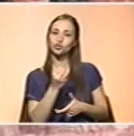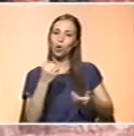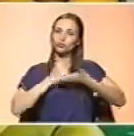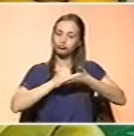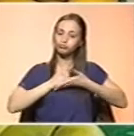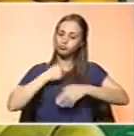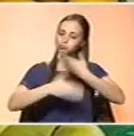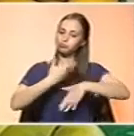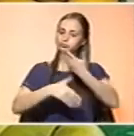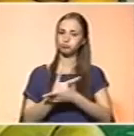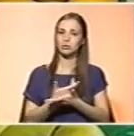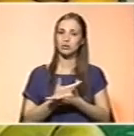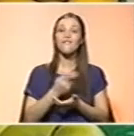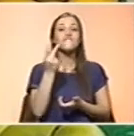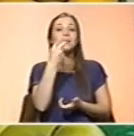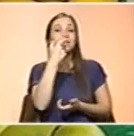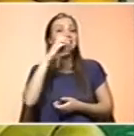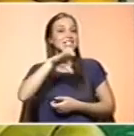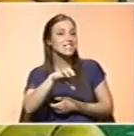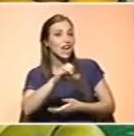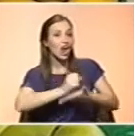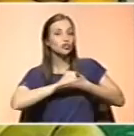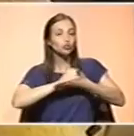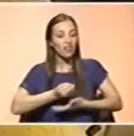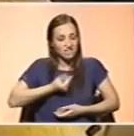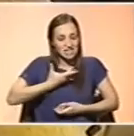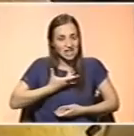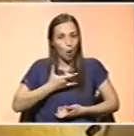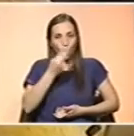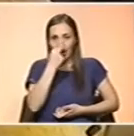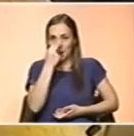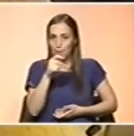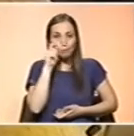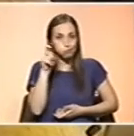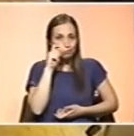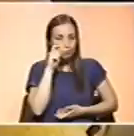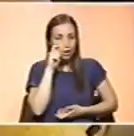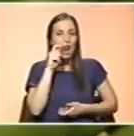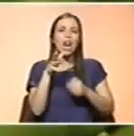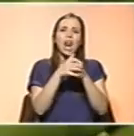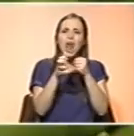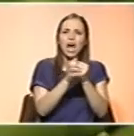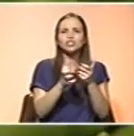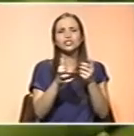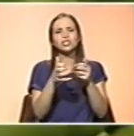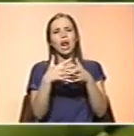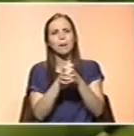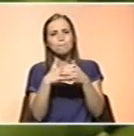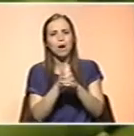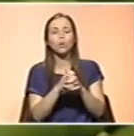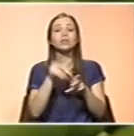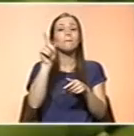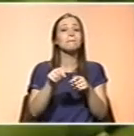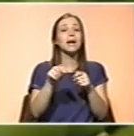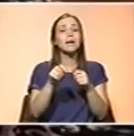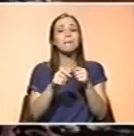Da C, sabe-se que ajuda a prevenir as infecções e a gripe, que se encontra nos citrinos, mas também nos pimentos encarnados e verdes,